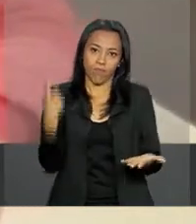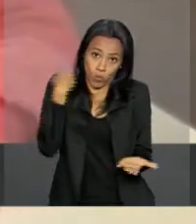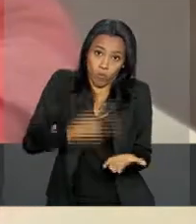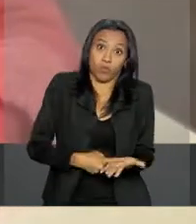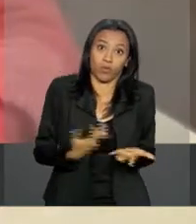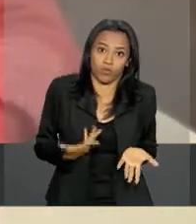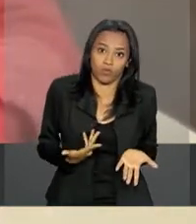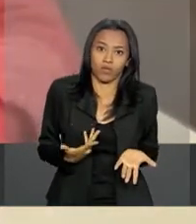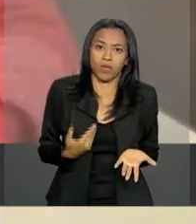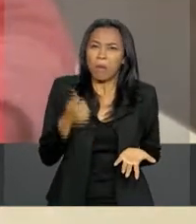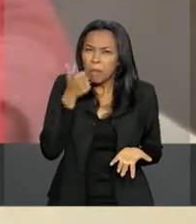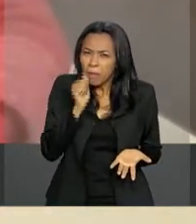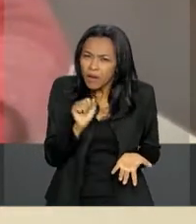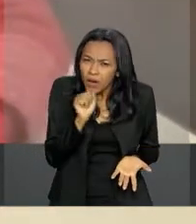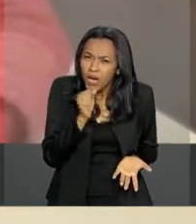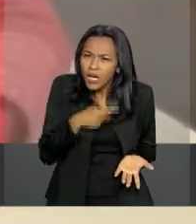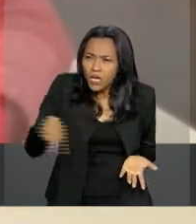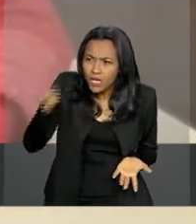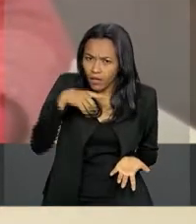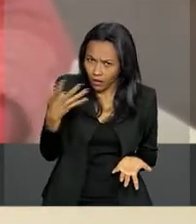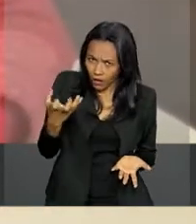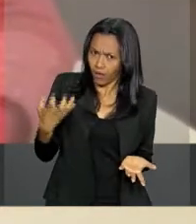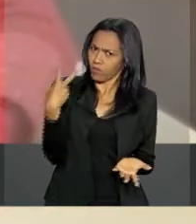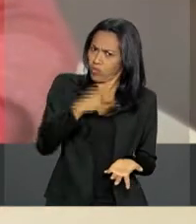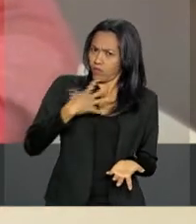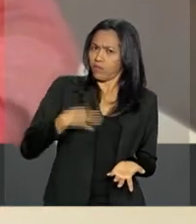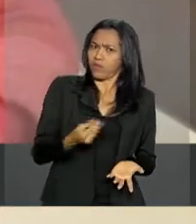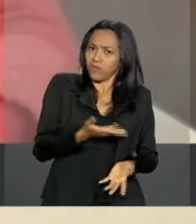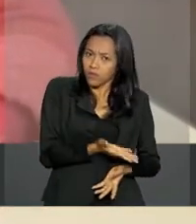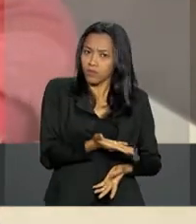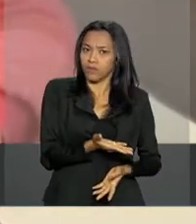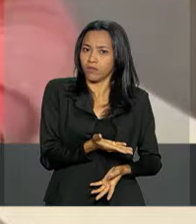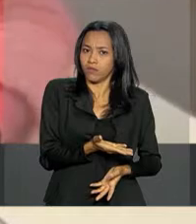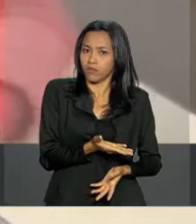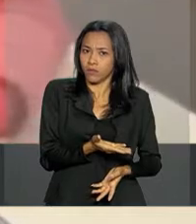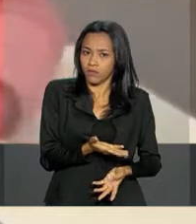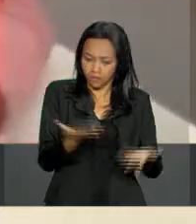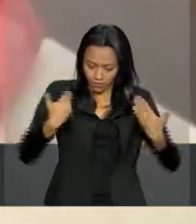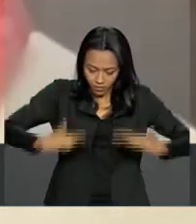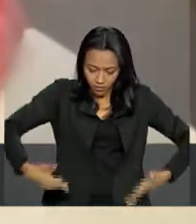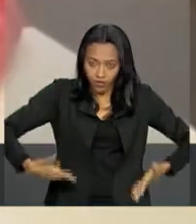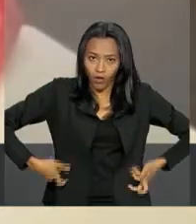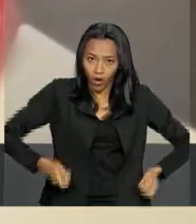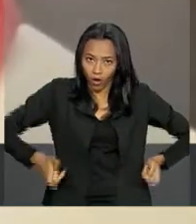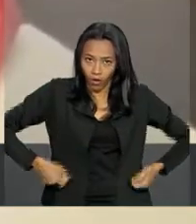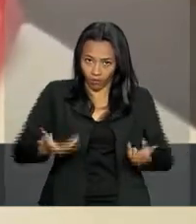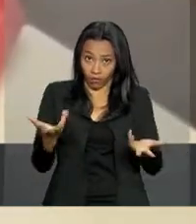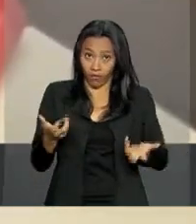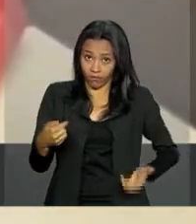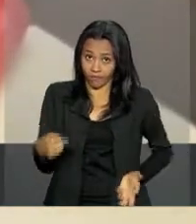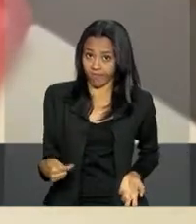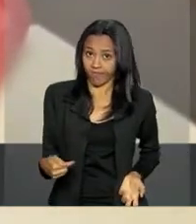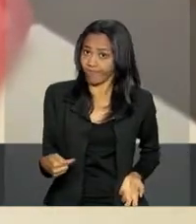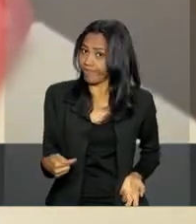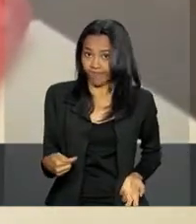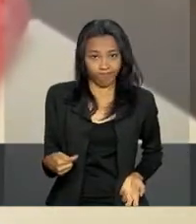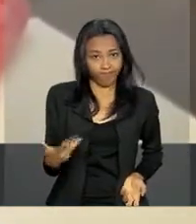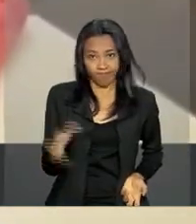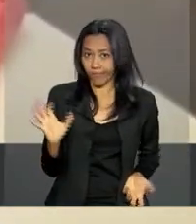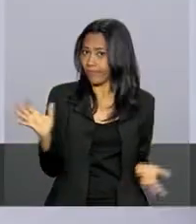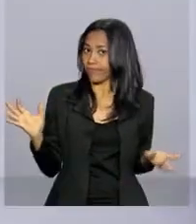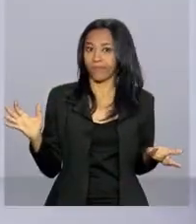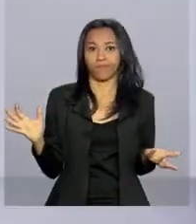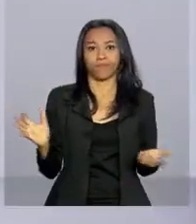Nenhuma mãe quer para o seu filho uma cadeira de rodas. Não quer.